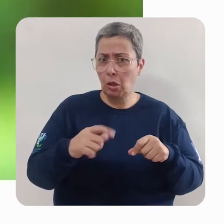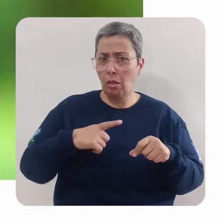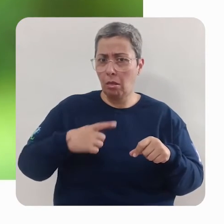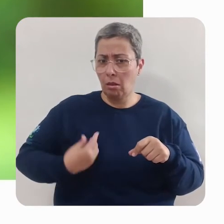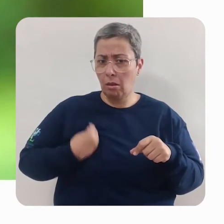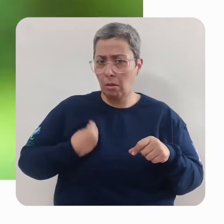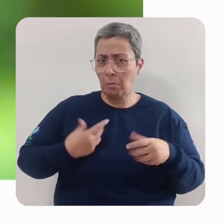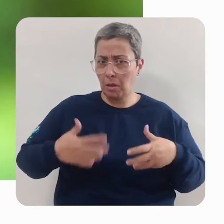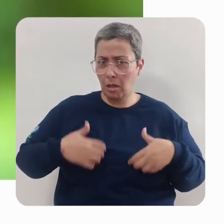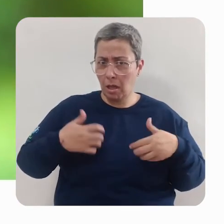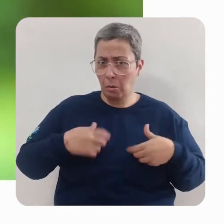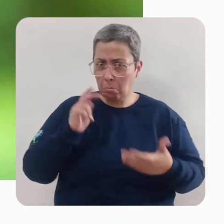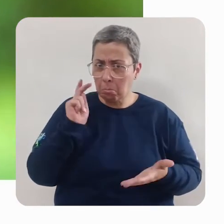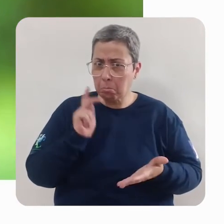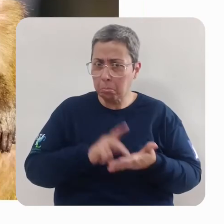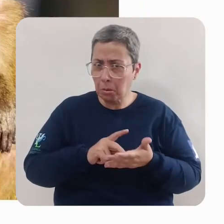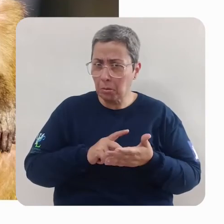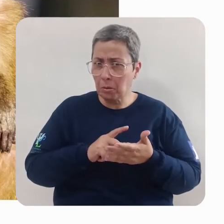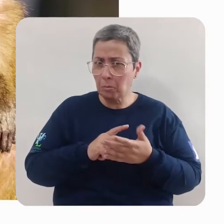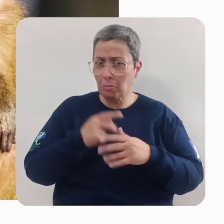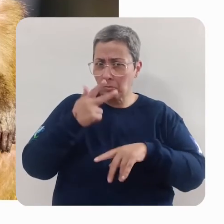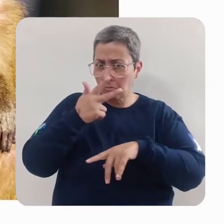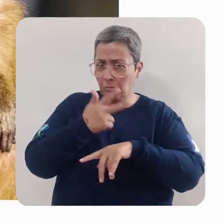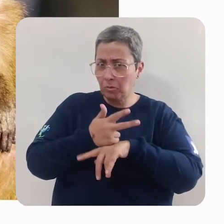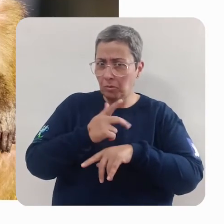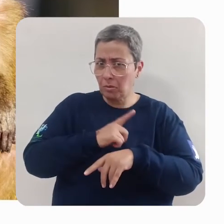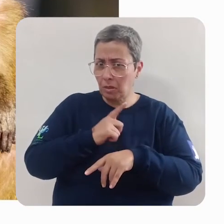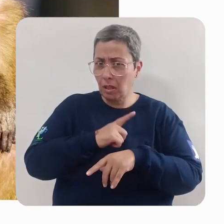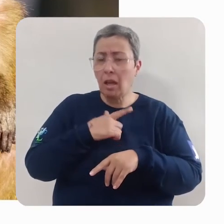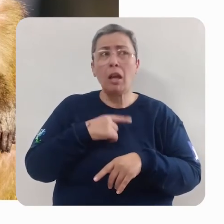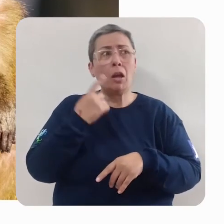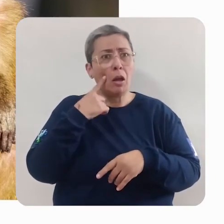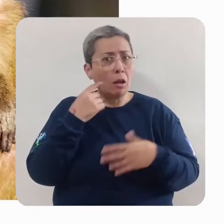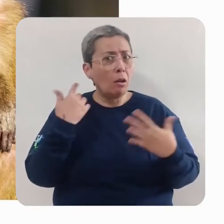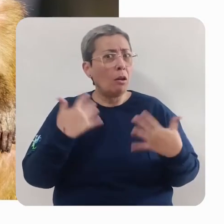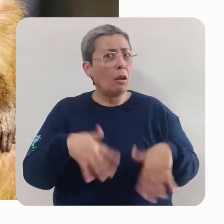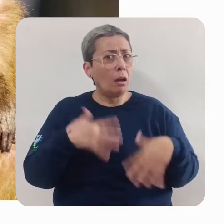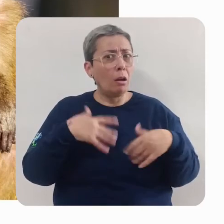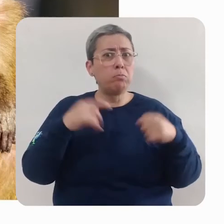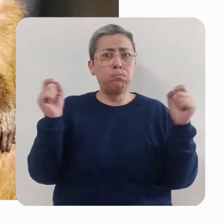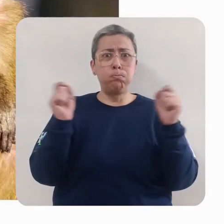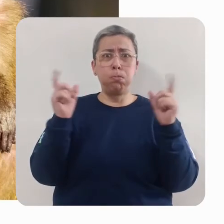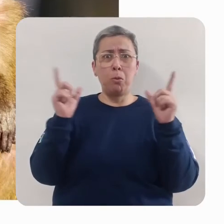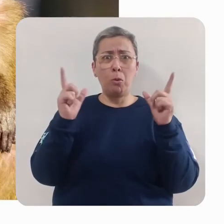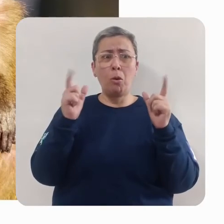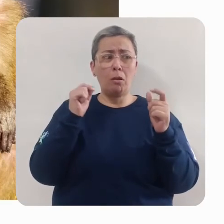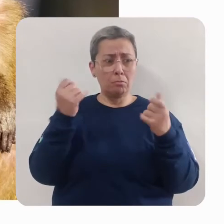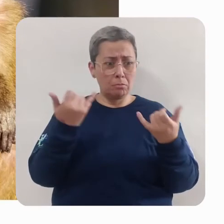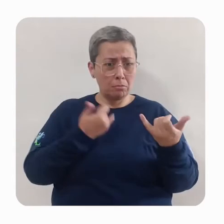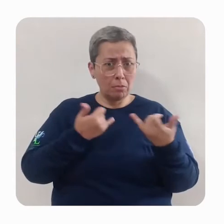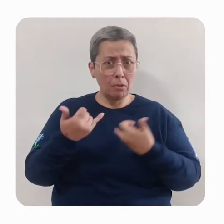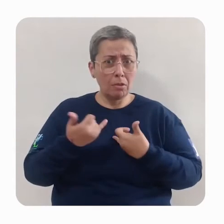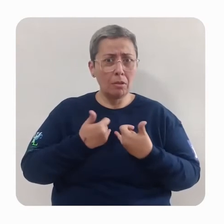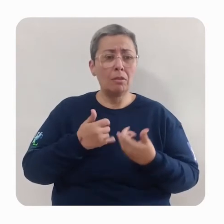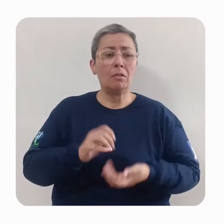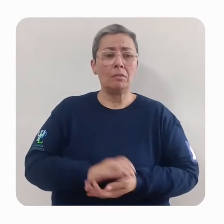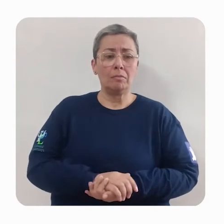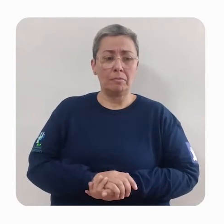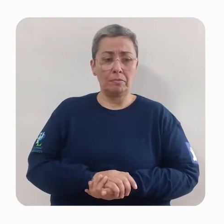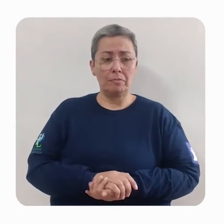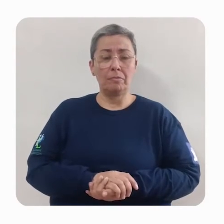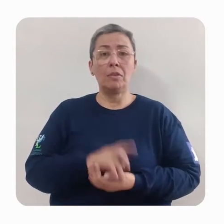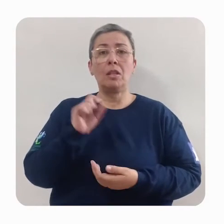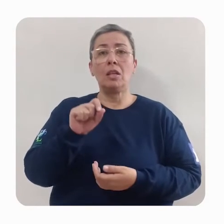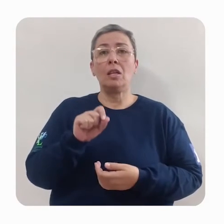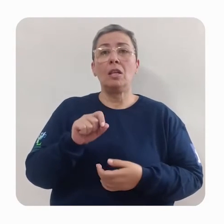são macacos? Eu também fiquei muito surpresa com essa notícia. O